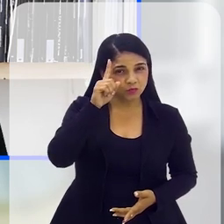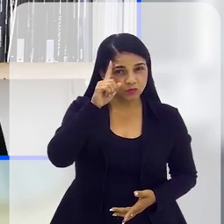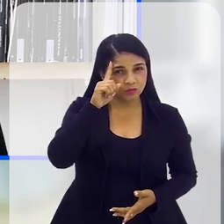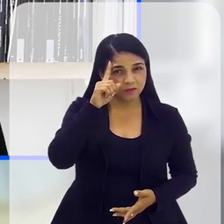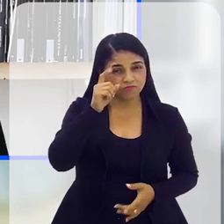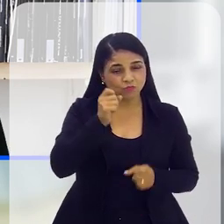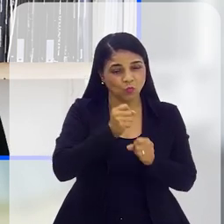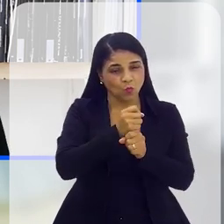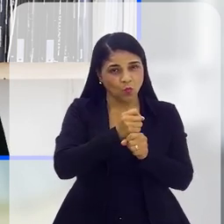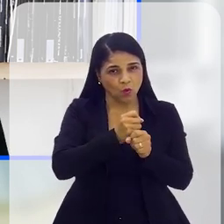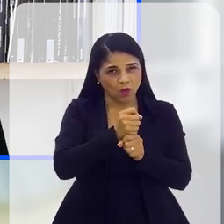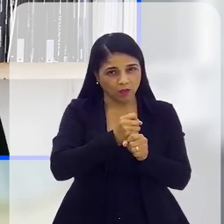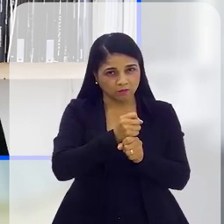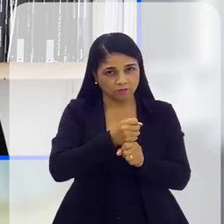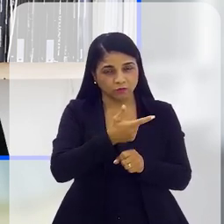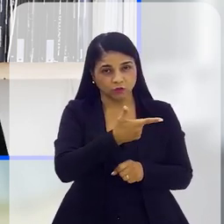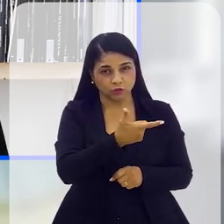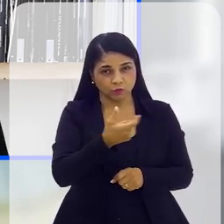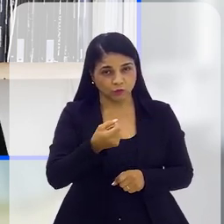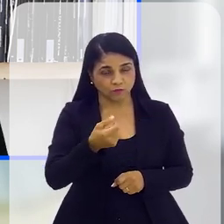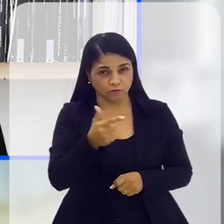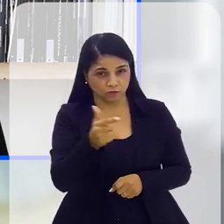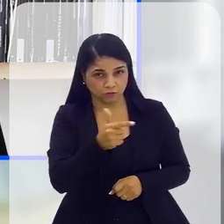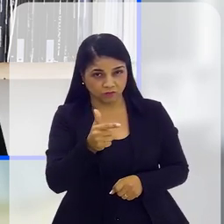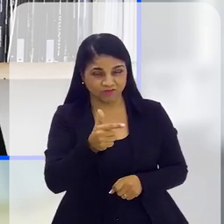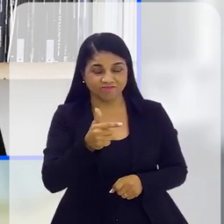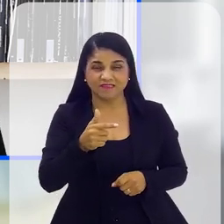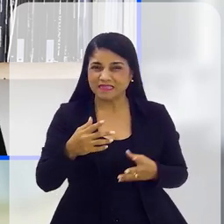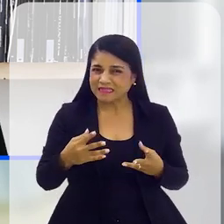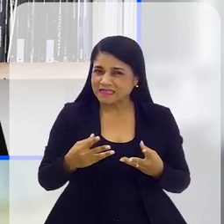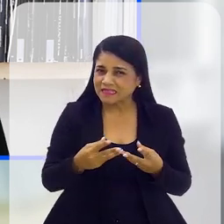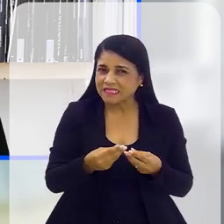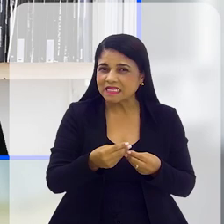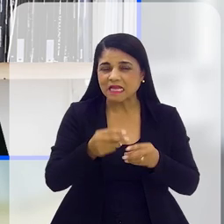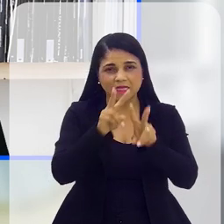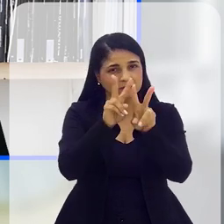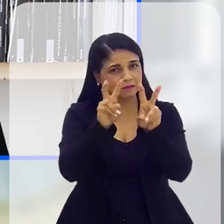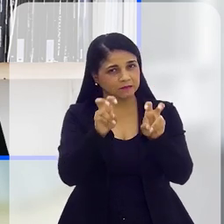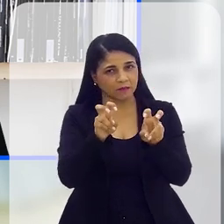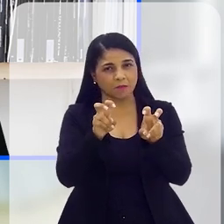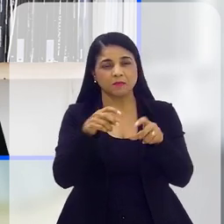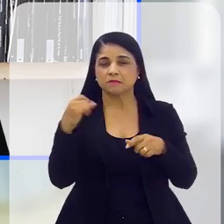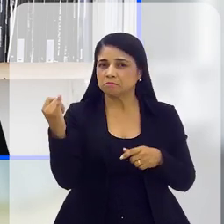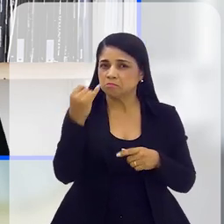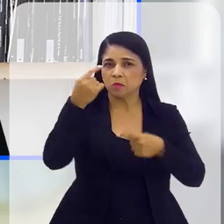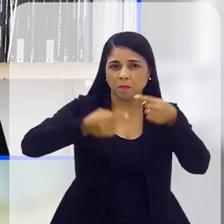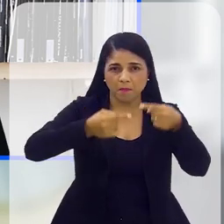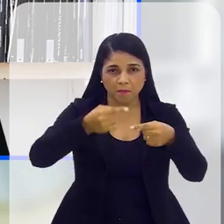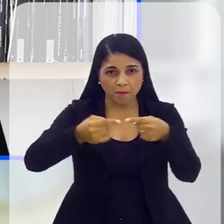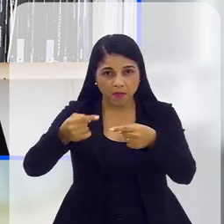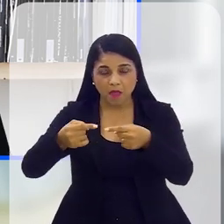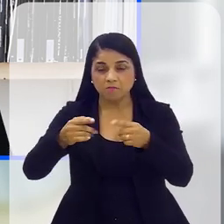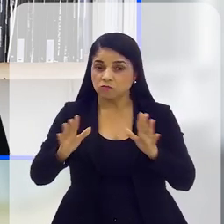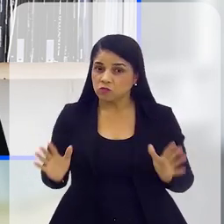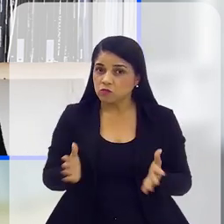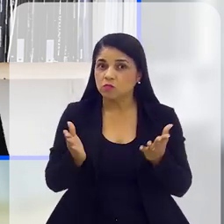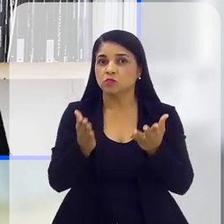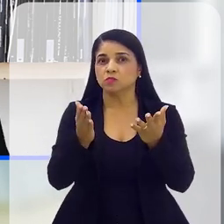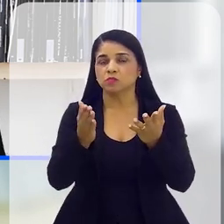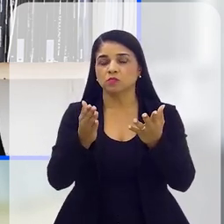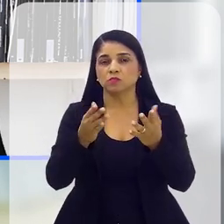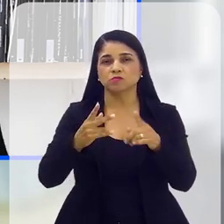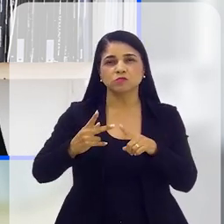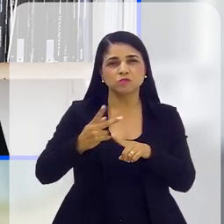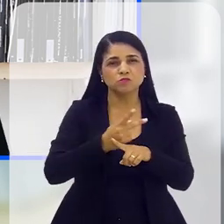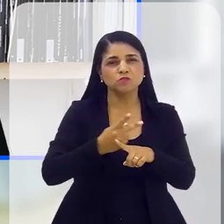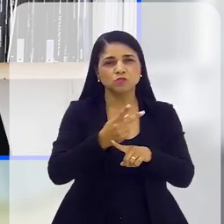ano no país. Um assunto delicado, mas importante de se falar, principalmente para encorajar as pessoas na busca de